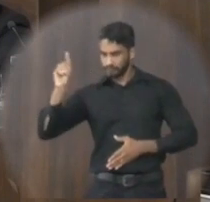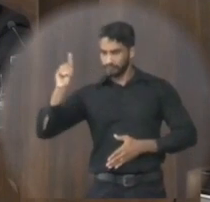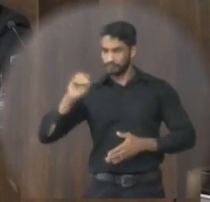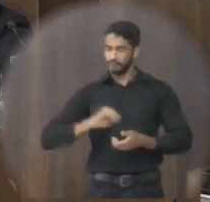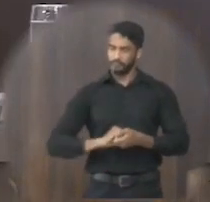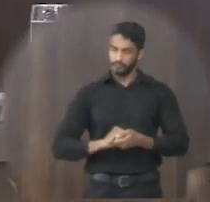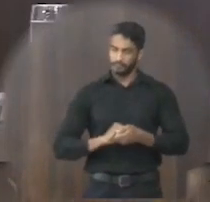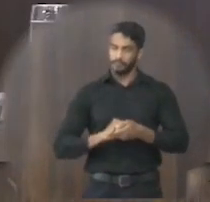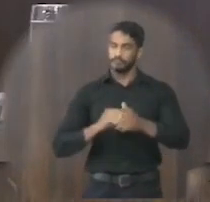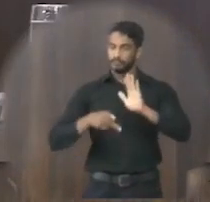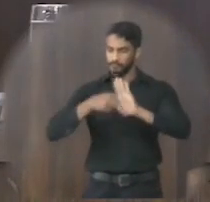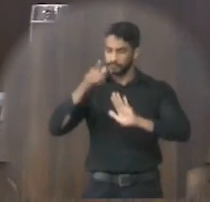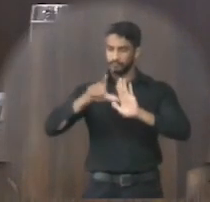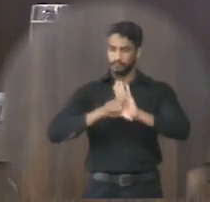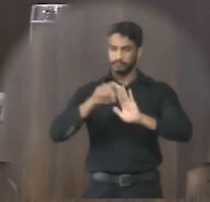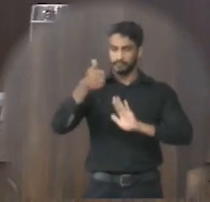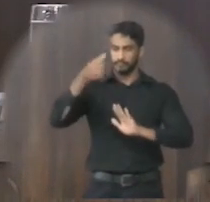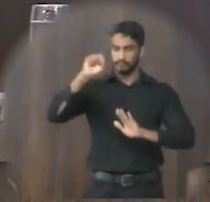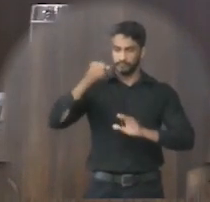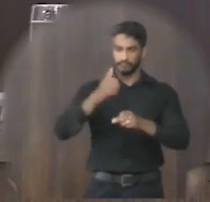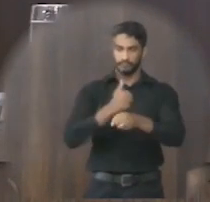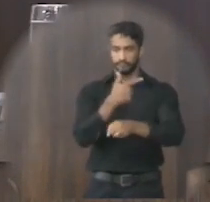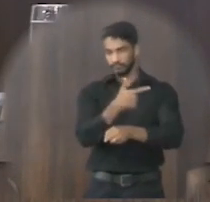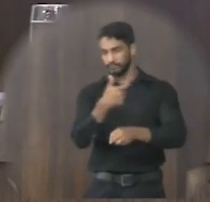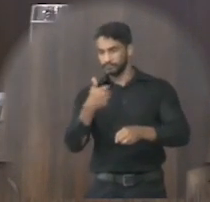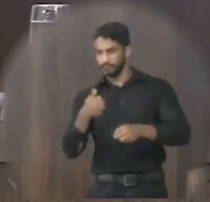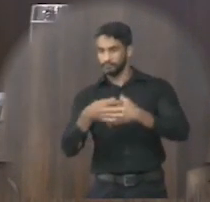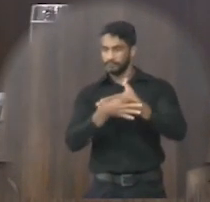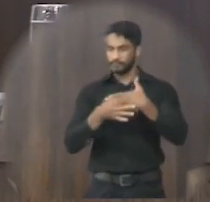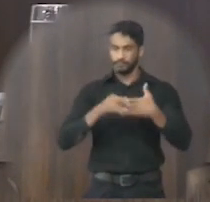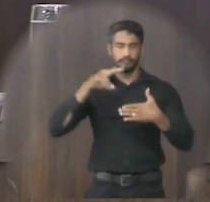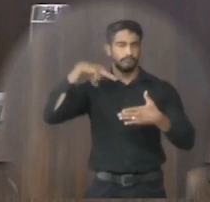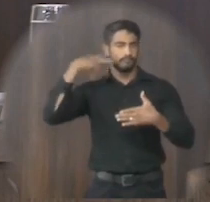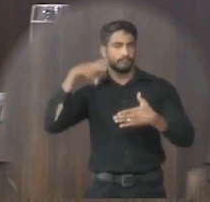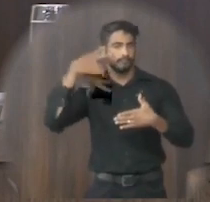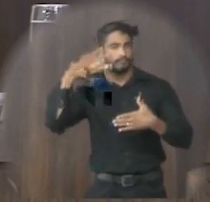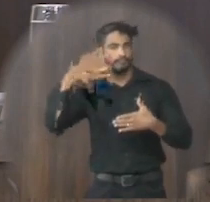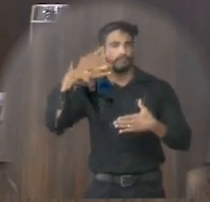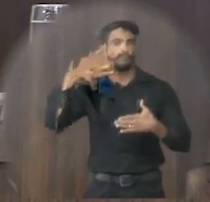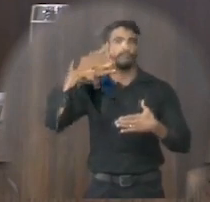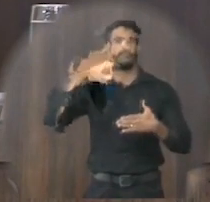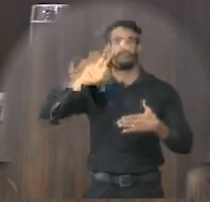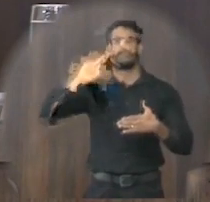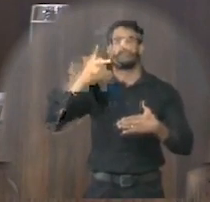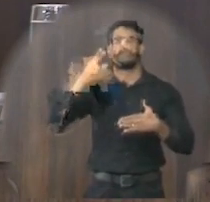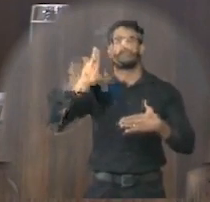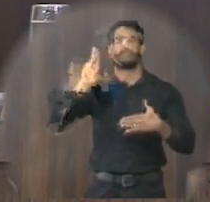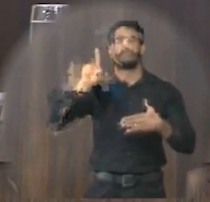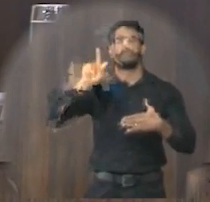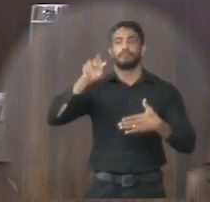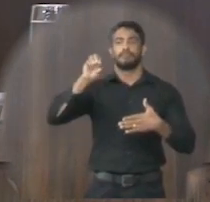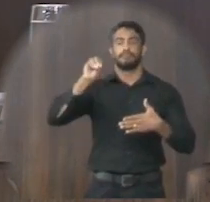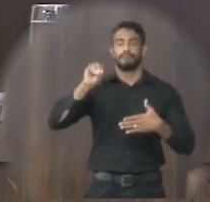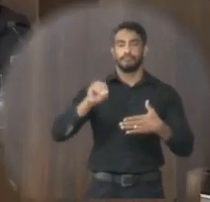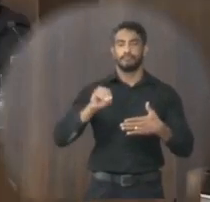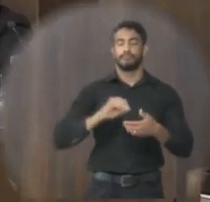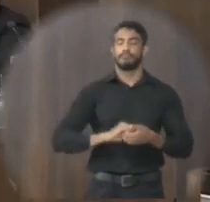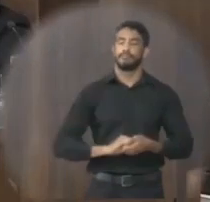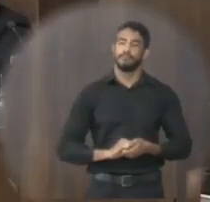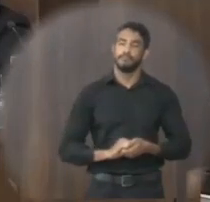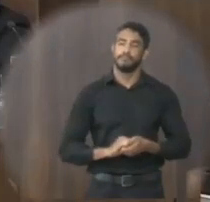Projeto de resolução 018-2021, de autoria do vereador Hugo Leonardo Dias Cares.